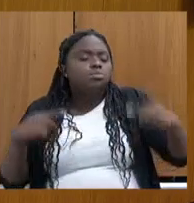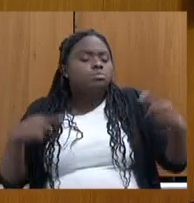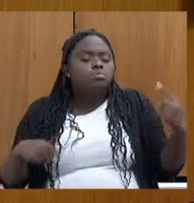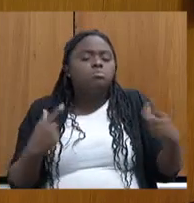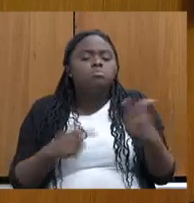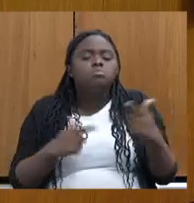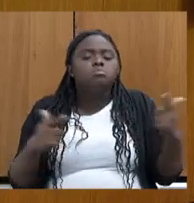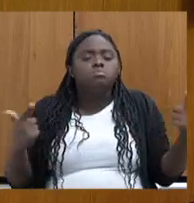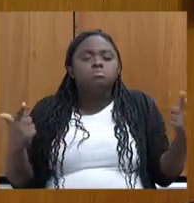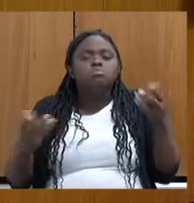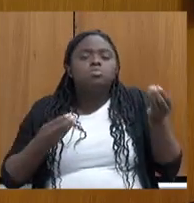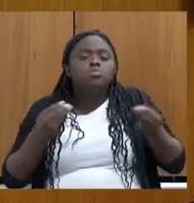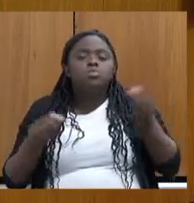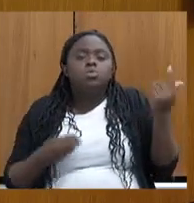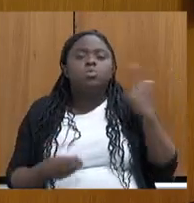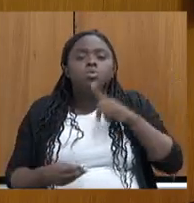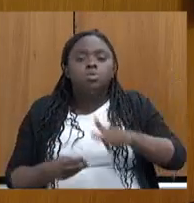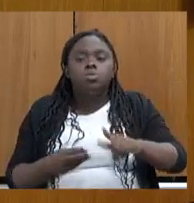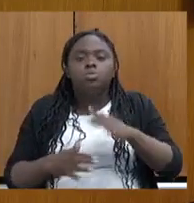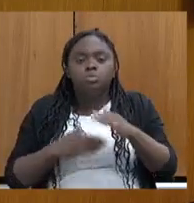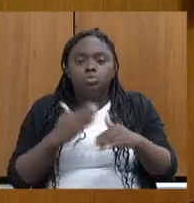nós não vamos conseguir avançar.